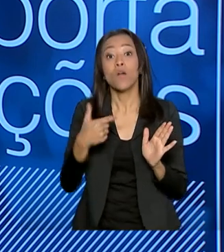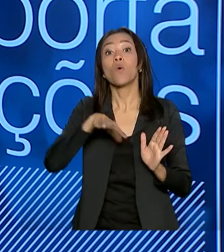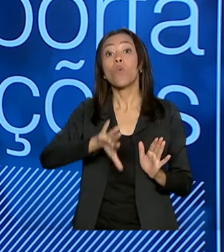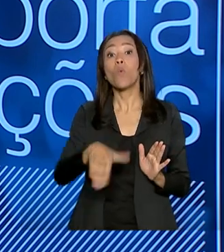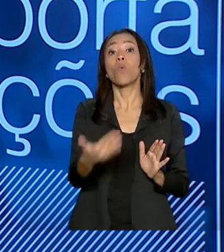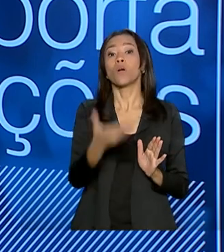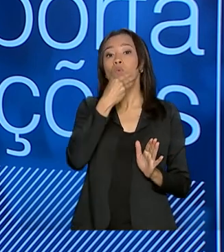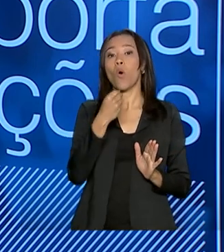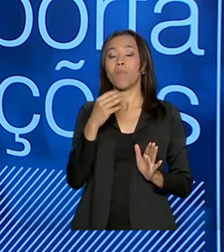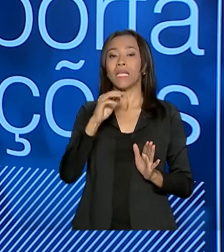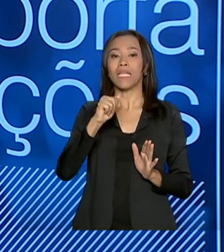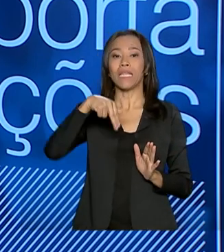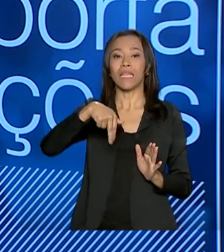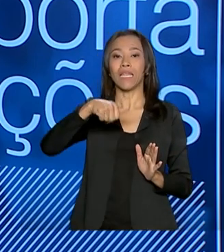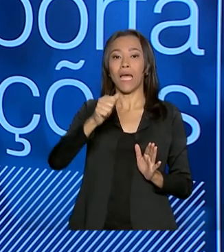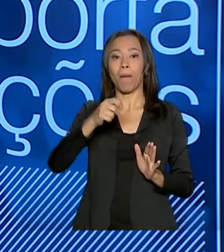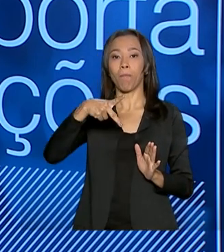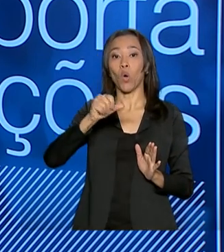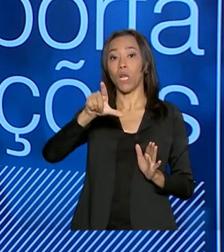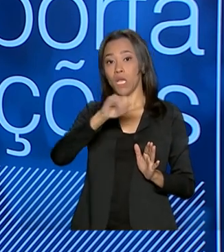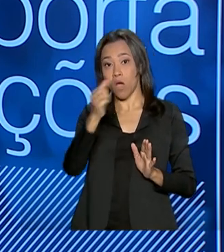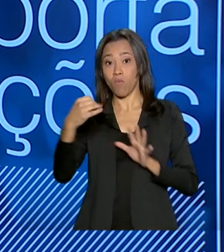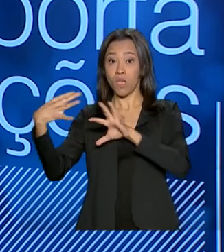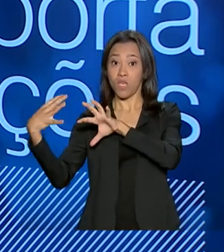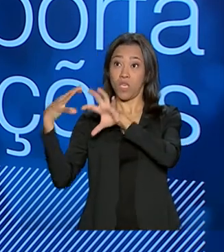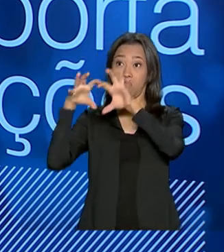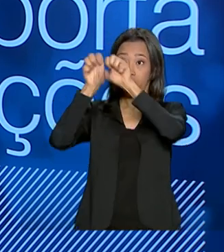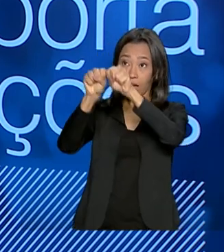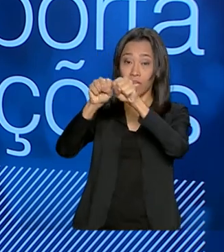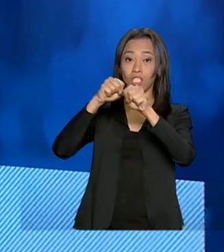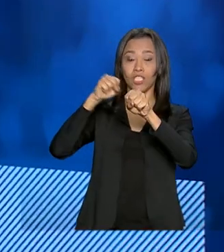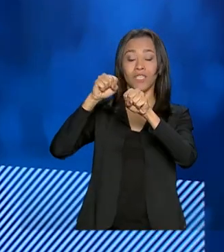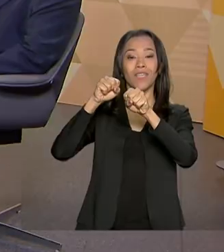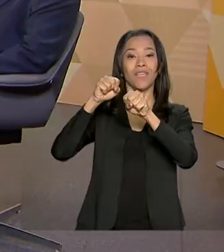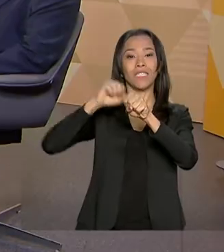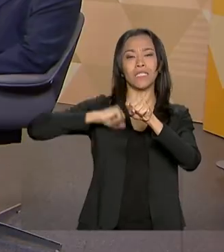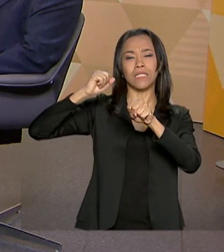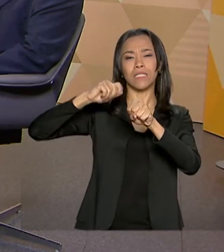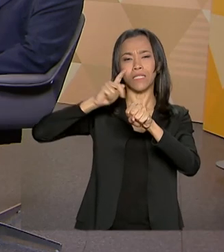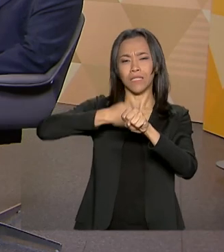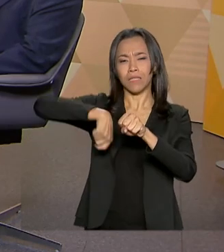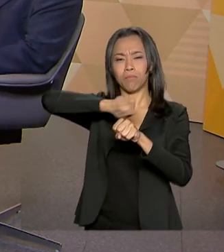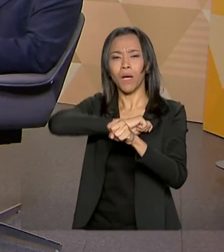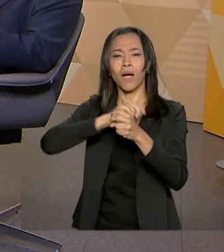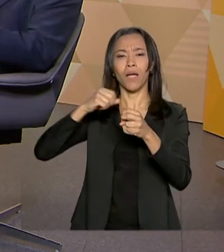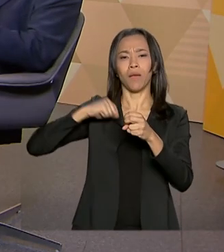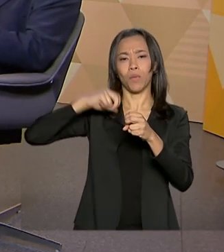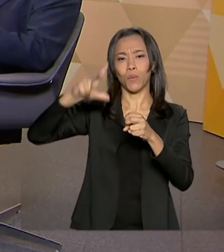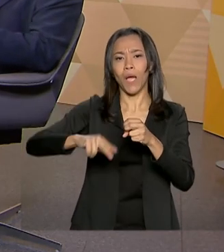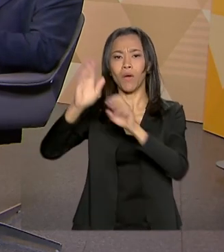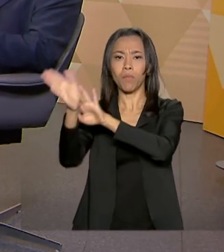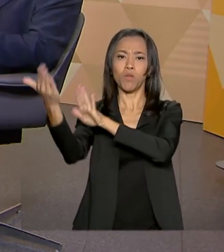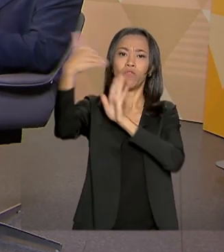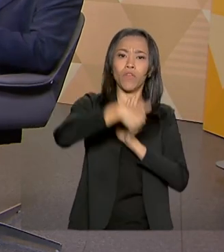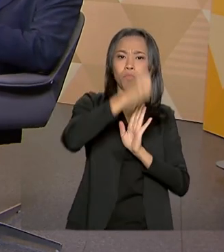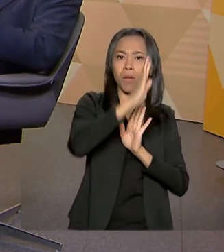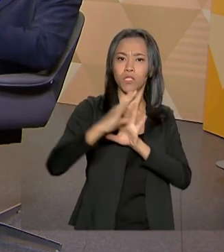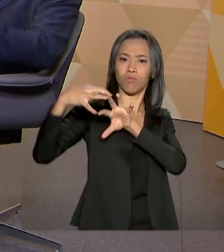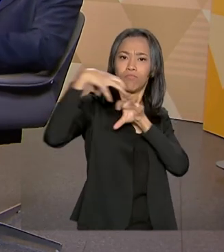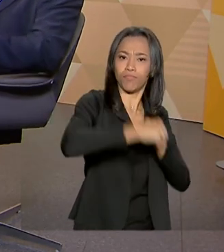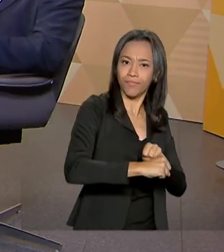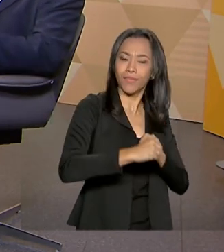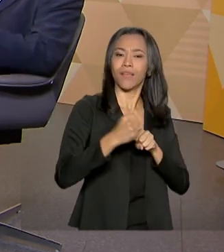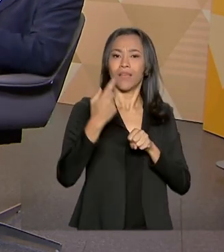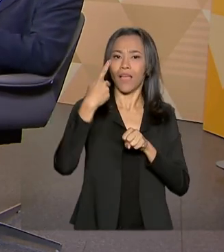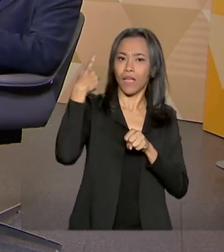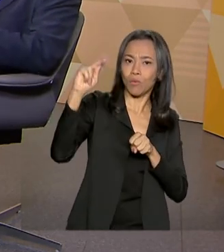invade a Península Ibérica e a corte portuguesa vem para o Brasil, né? Em 1808. Em 1808. E aí vem condes, duques,